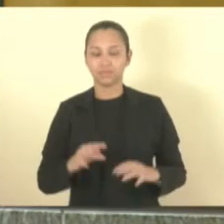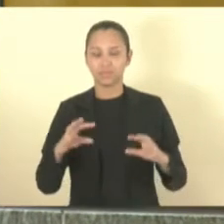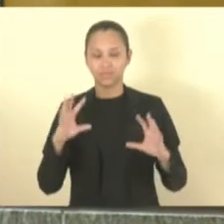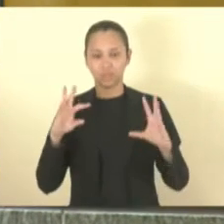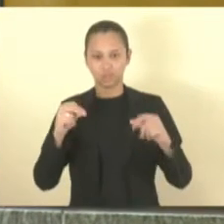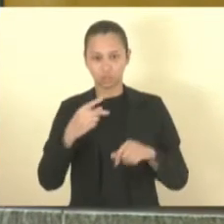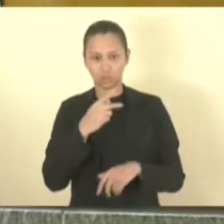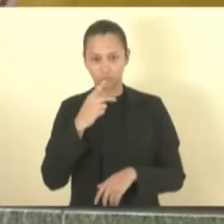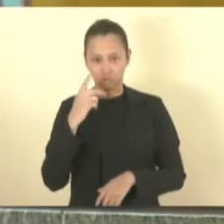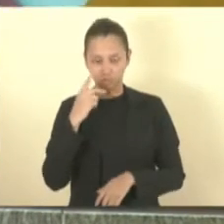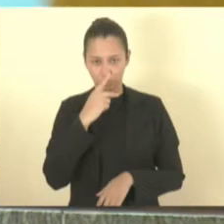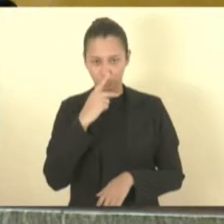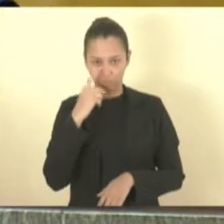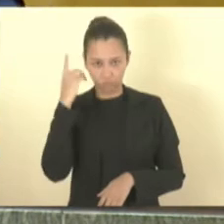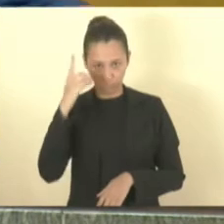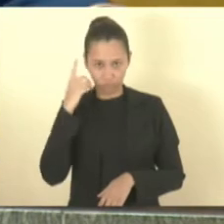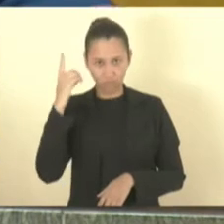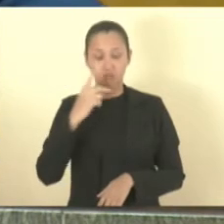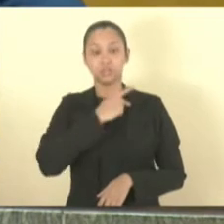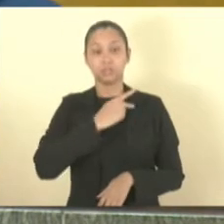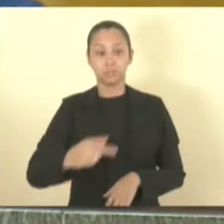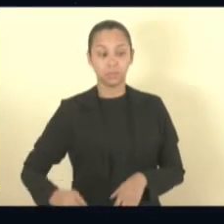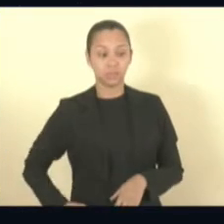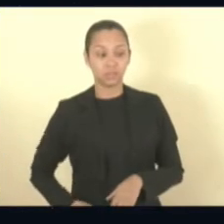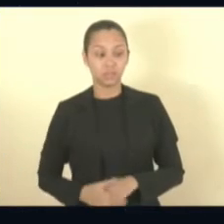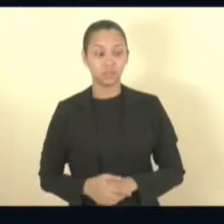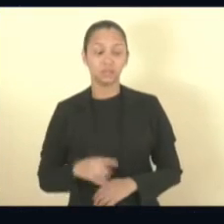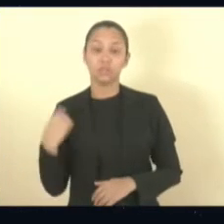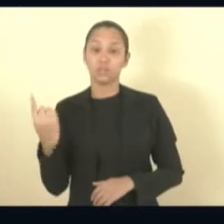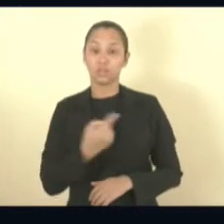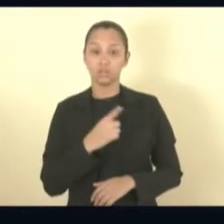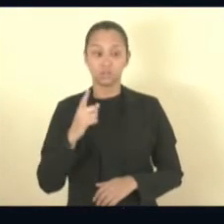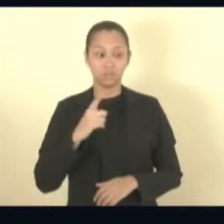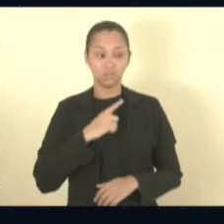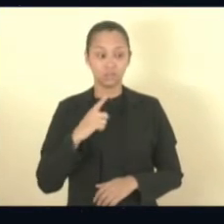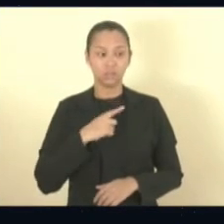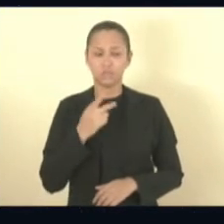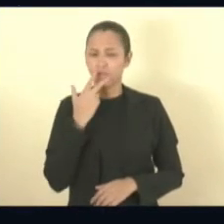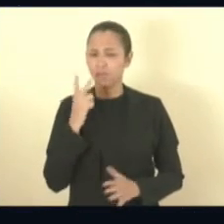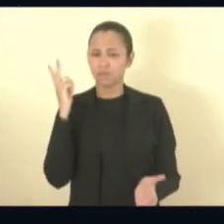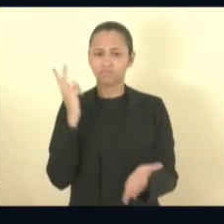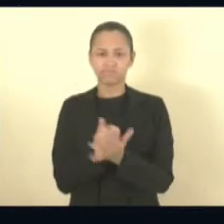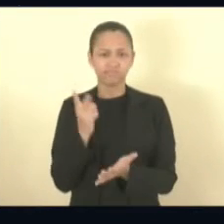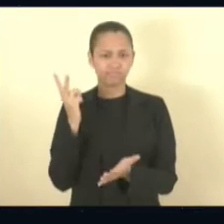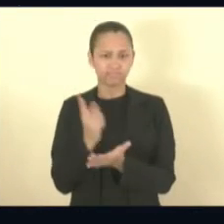deputados, nós temos falado permanentemente